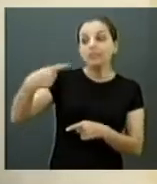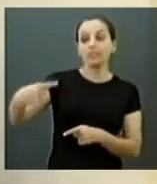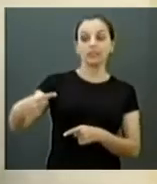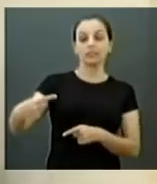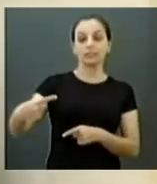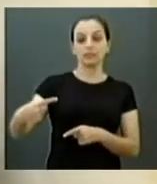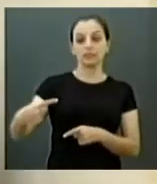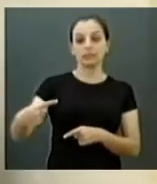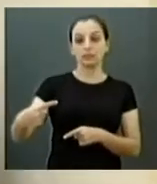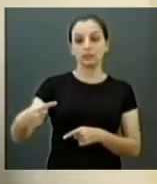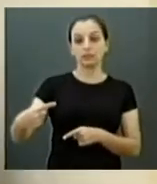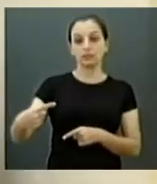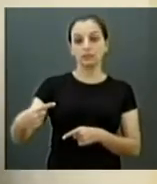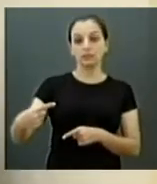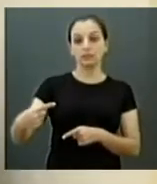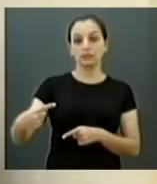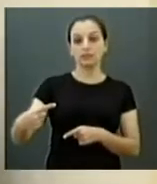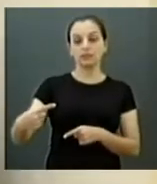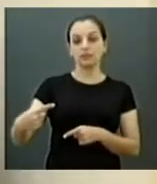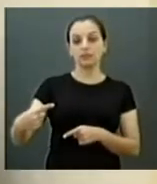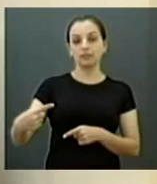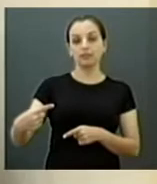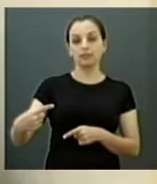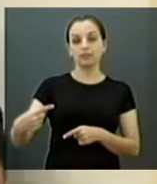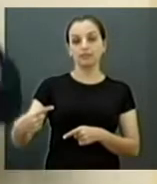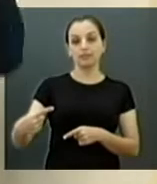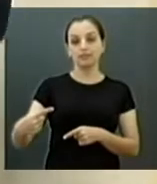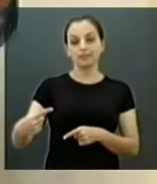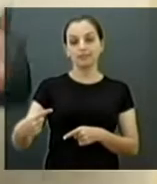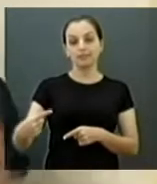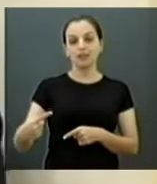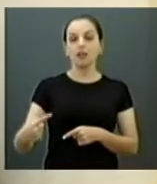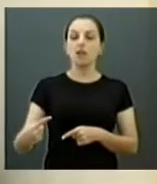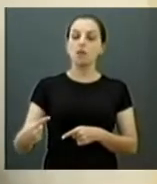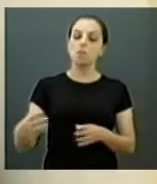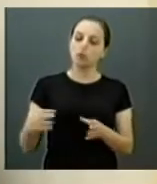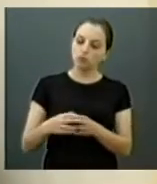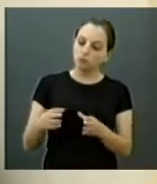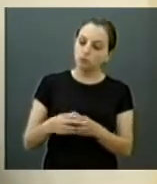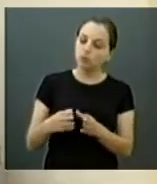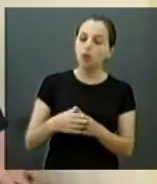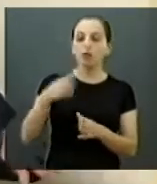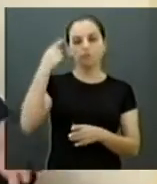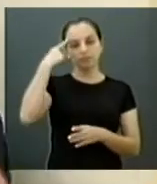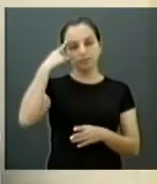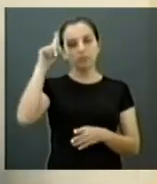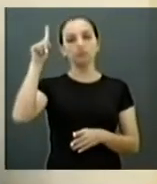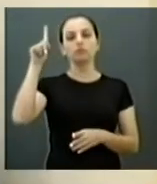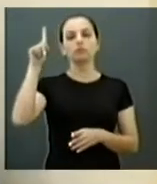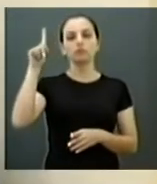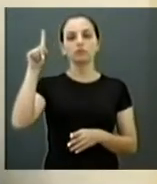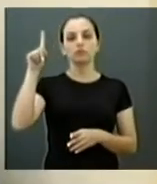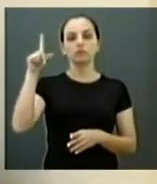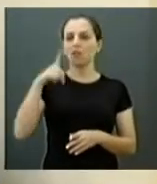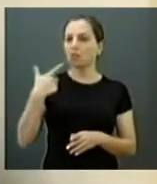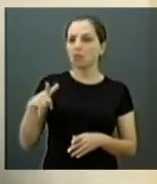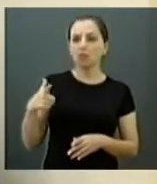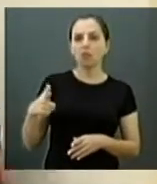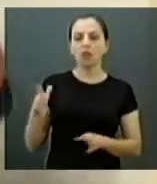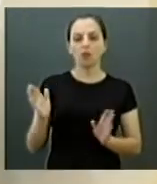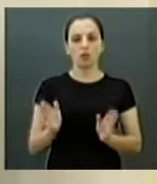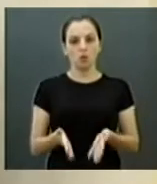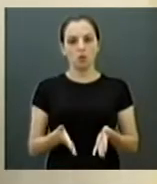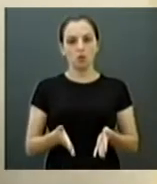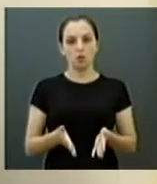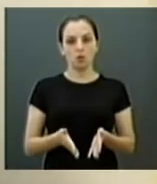além. Ah, vamos ter o consenso de dez. Não teve. Hoje,